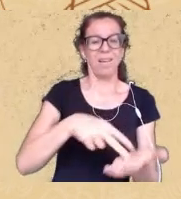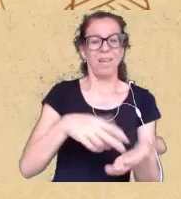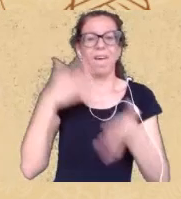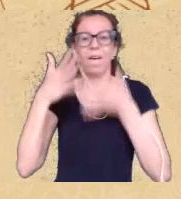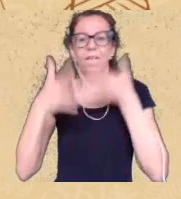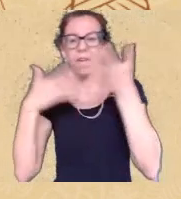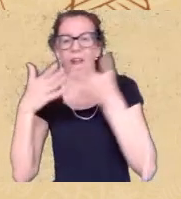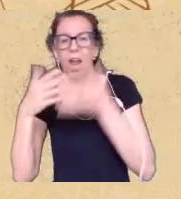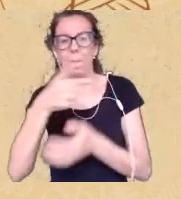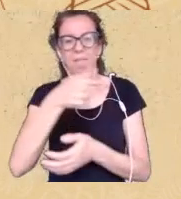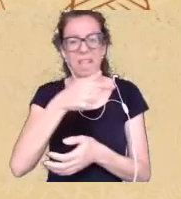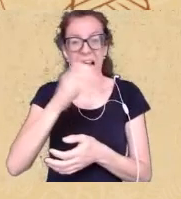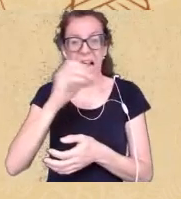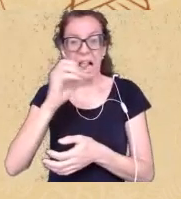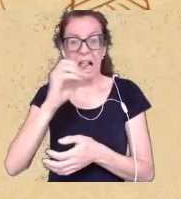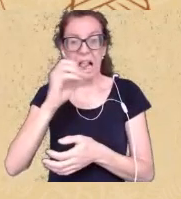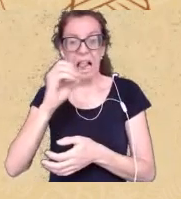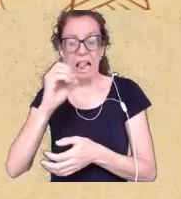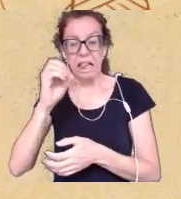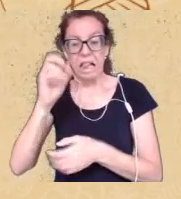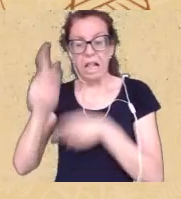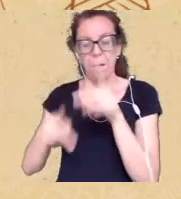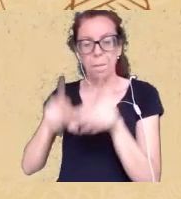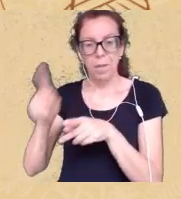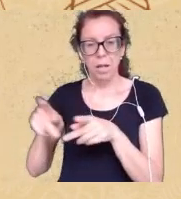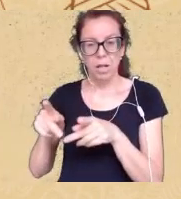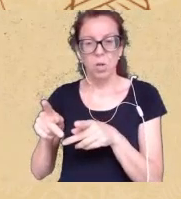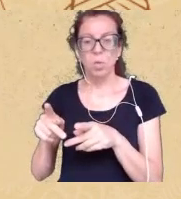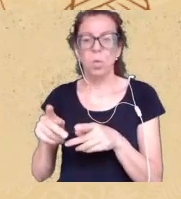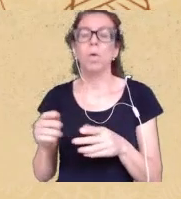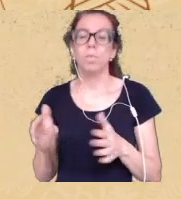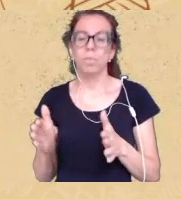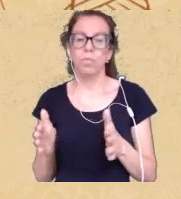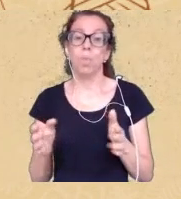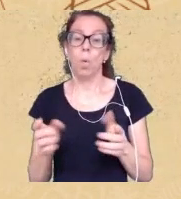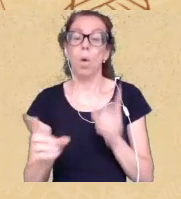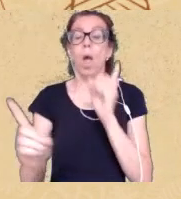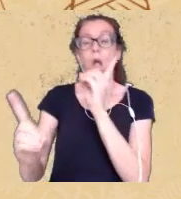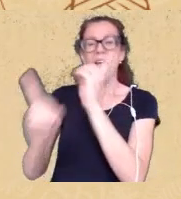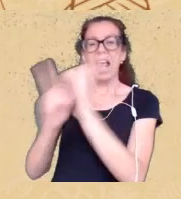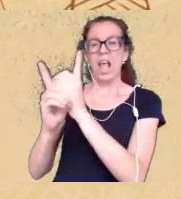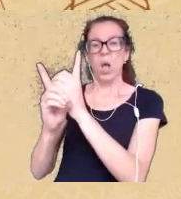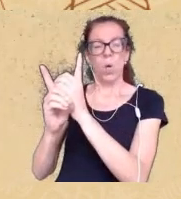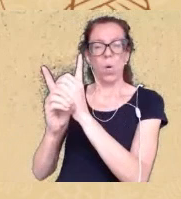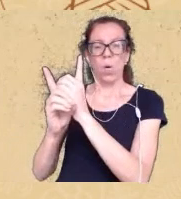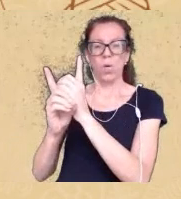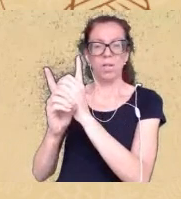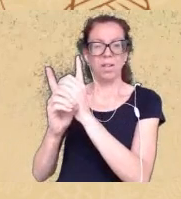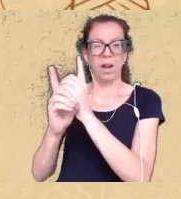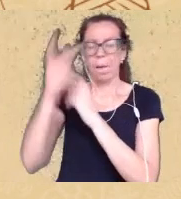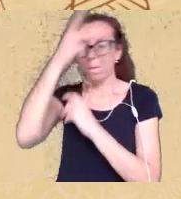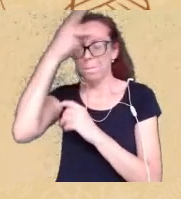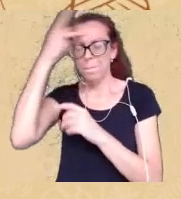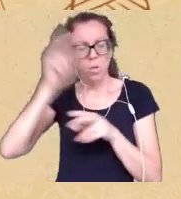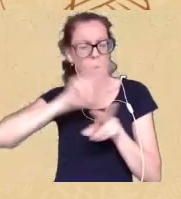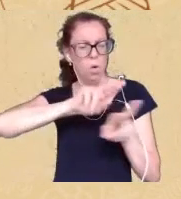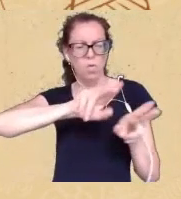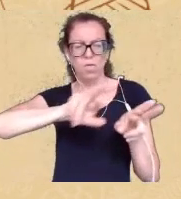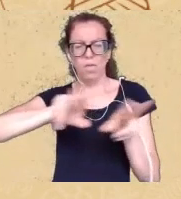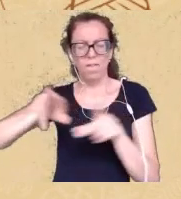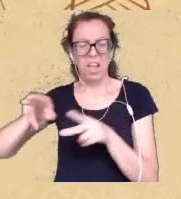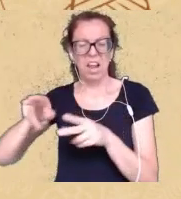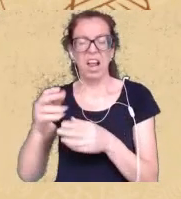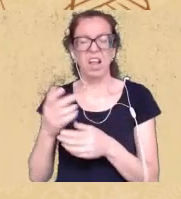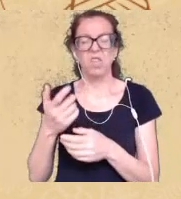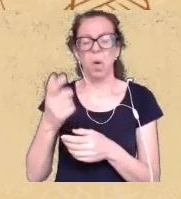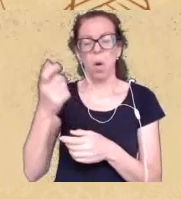aqui sabendo que eu vou encontrar todo tipo de gente alguns vão aderir outros vão achar que é uma besteira outros nem vão entender